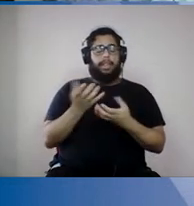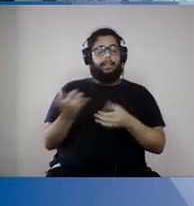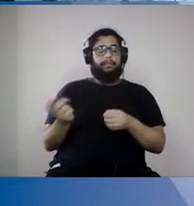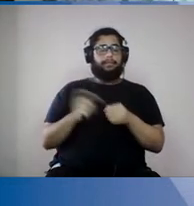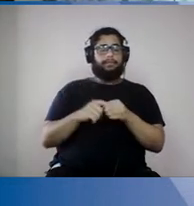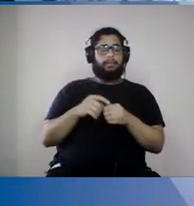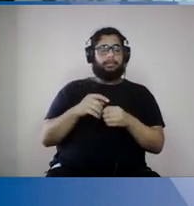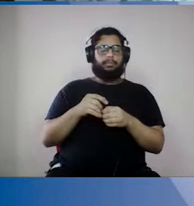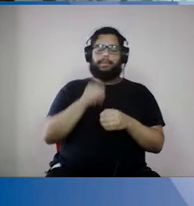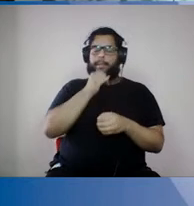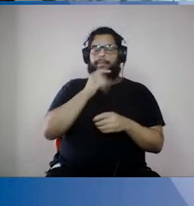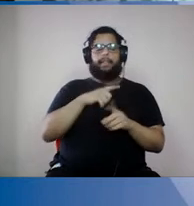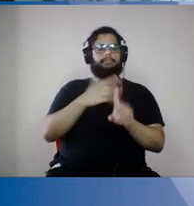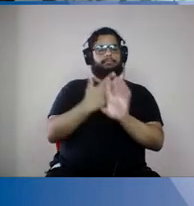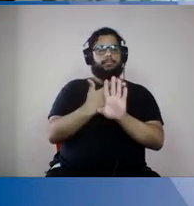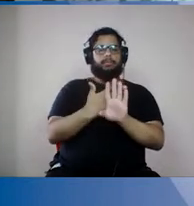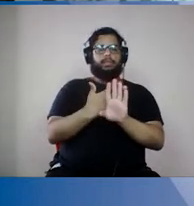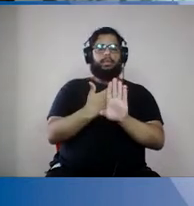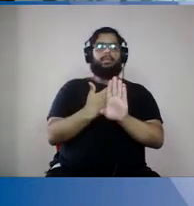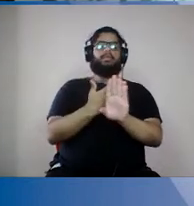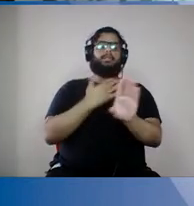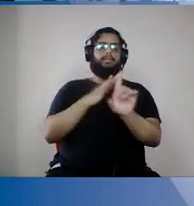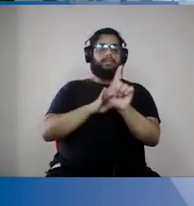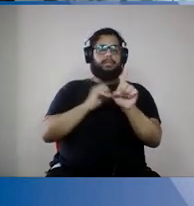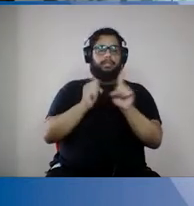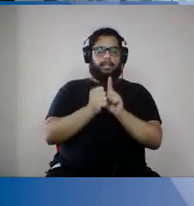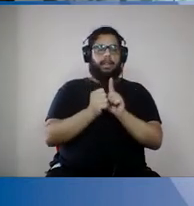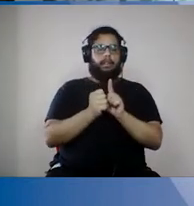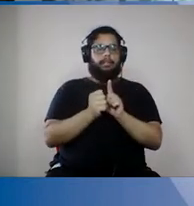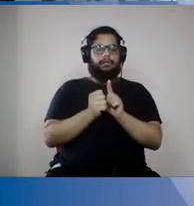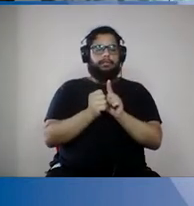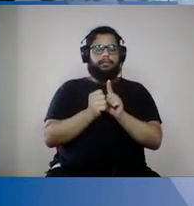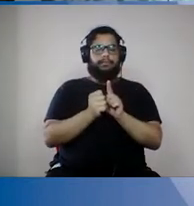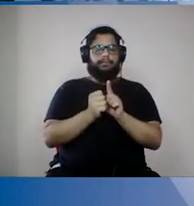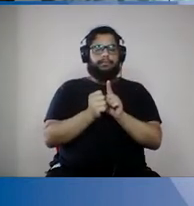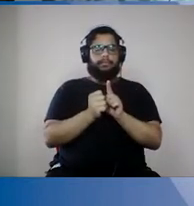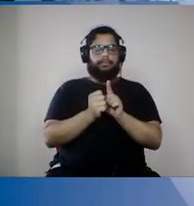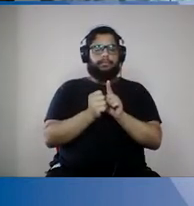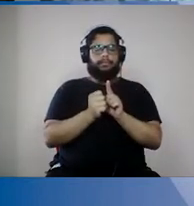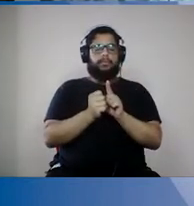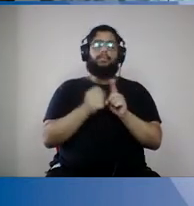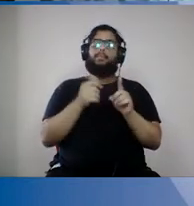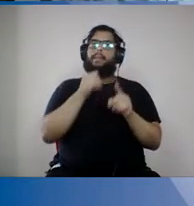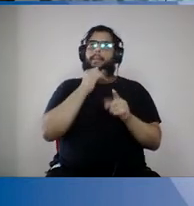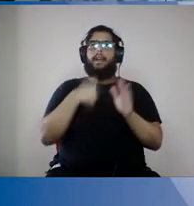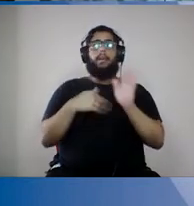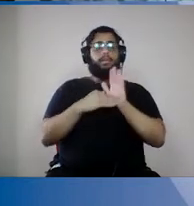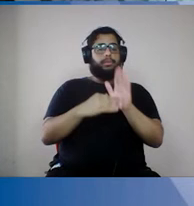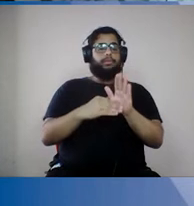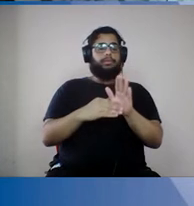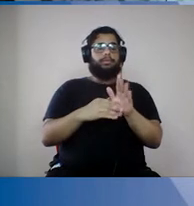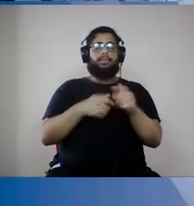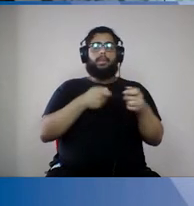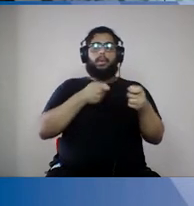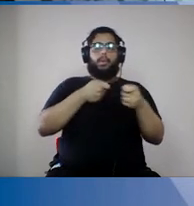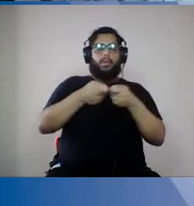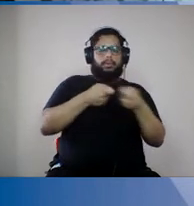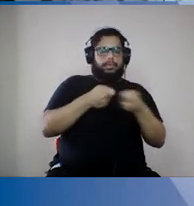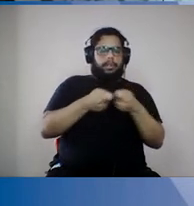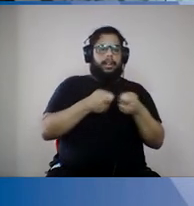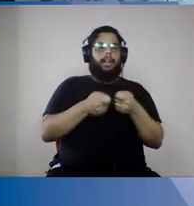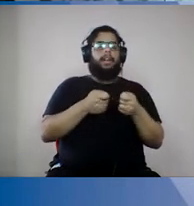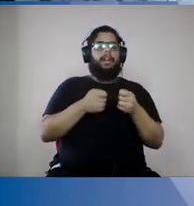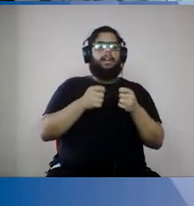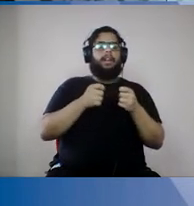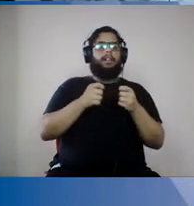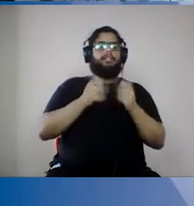Quando eu faço os outros cuidados de vigilância epidemiológica e outras coisas, eu ajudo não só a conter a transmissão comunitária, mas ajudo a